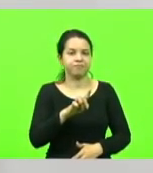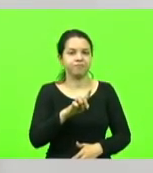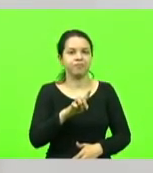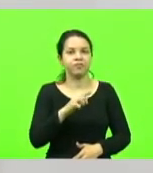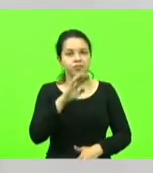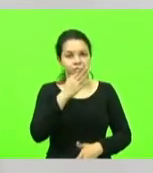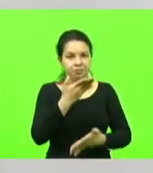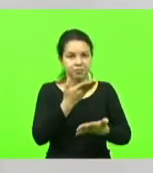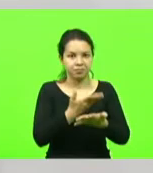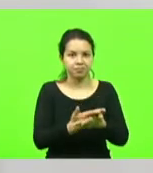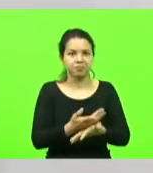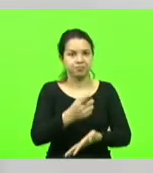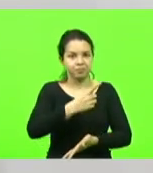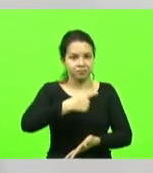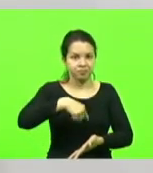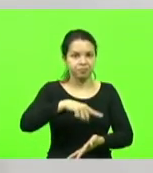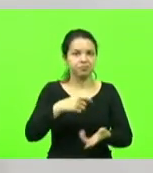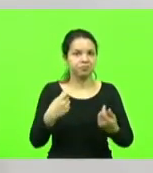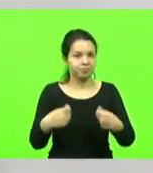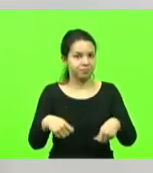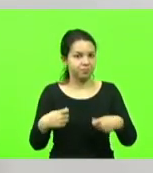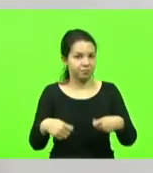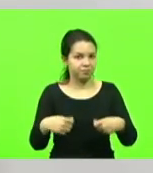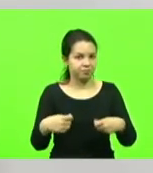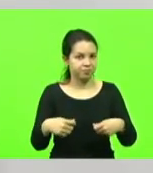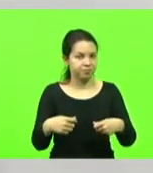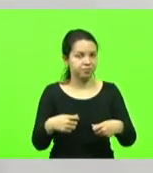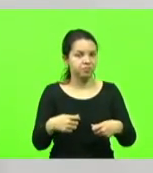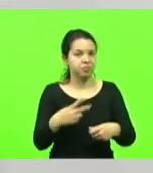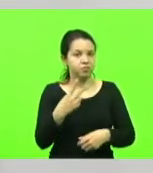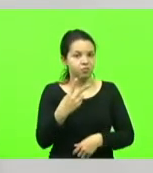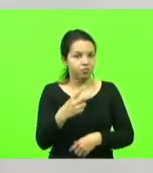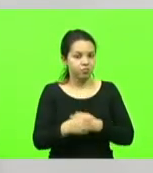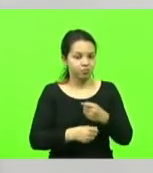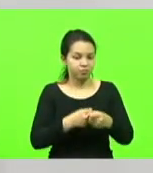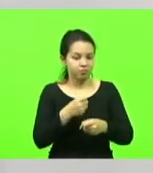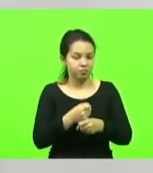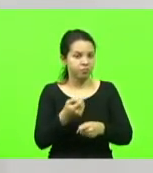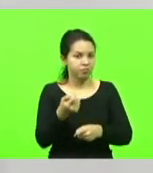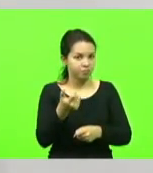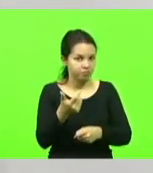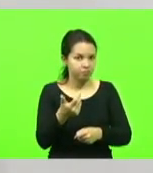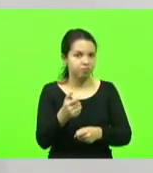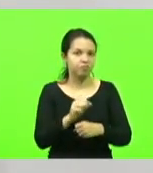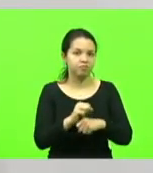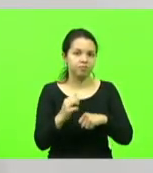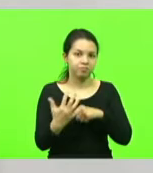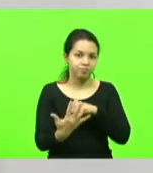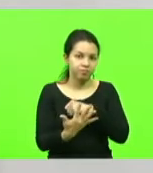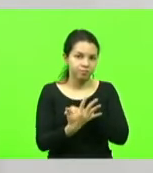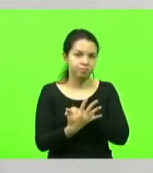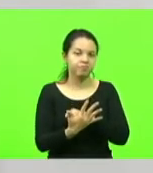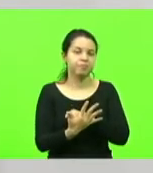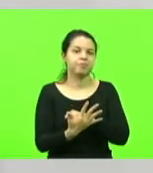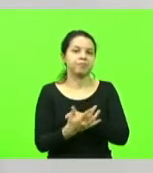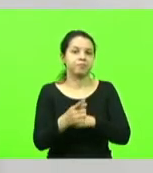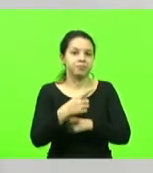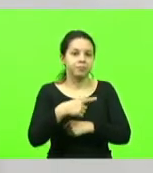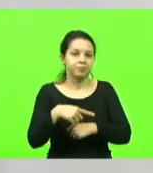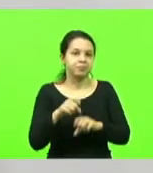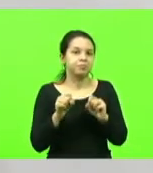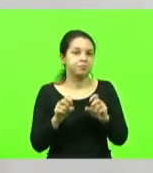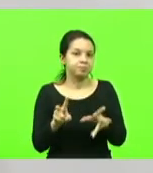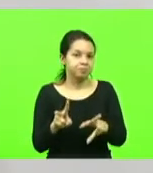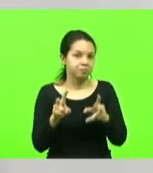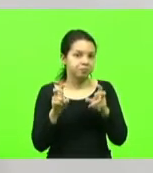estamos precisando depois de quase dois anos de pandemia e a gente pode perceber a